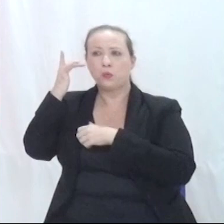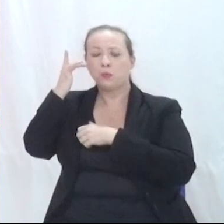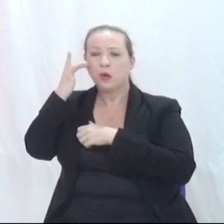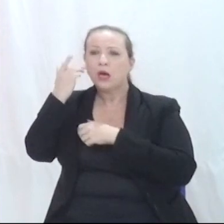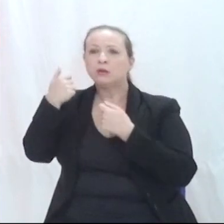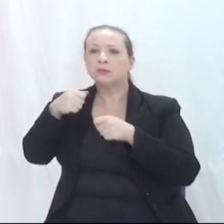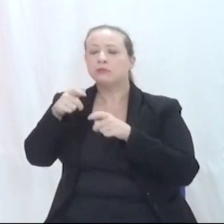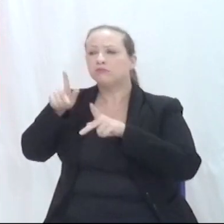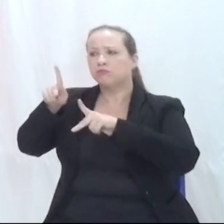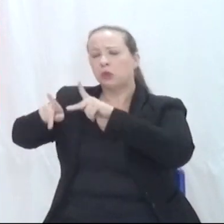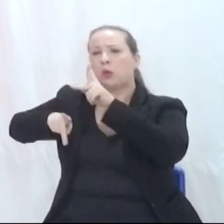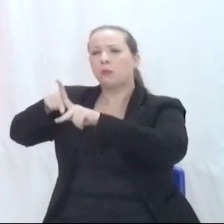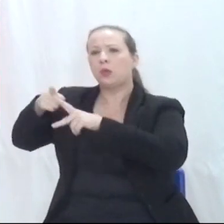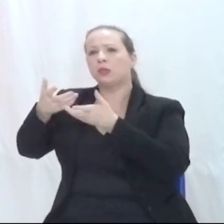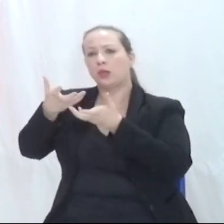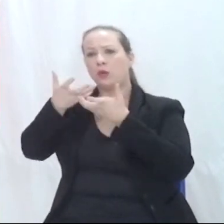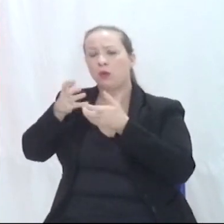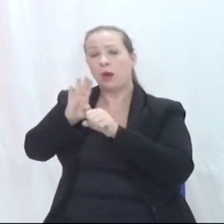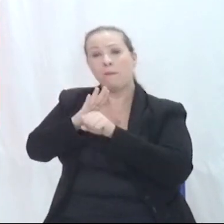nosso povo quer.